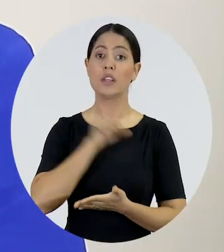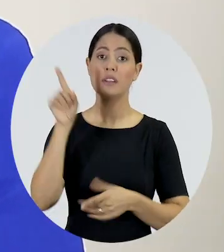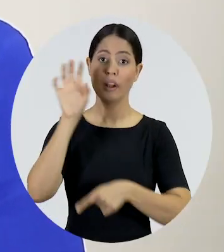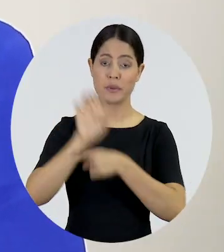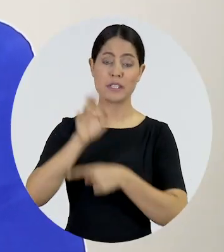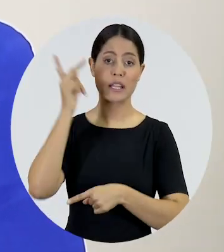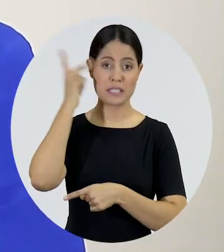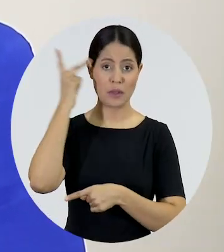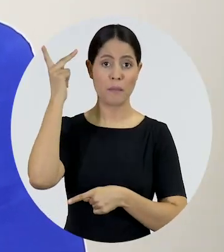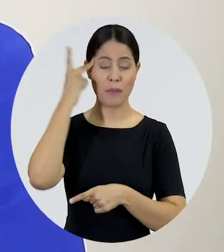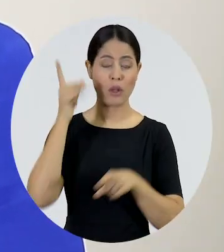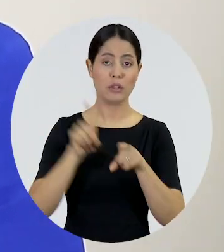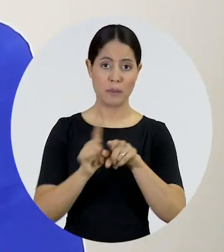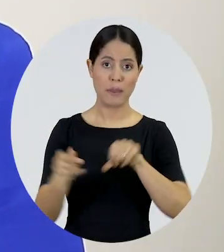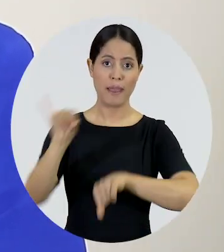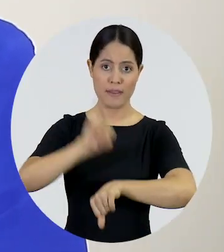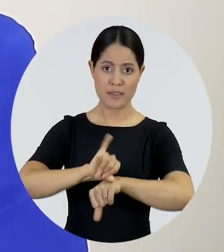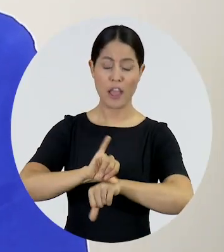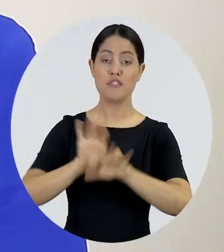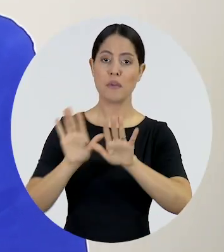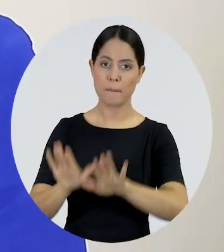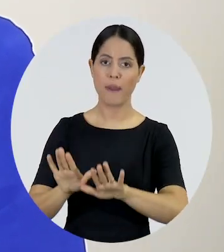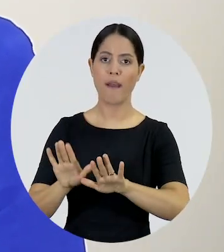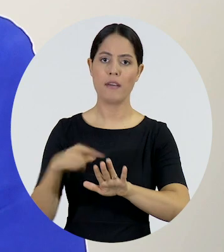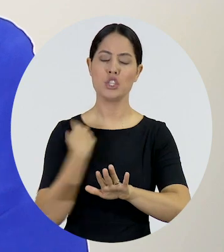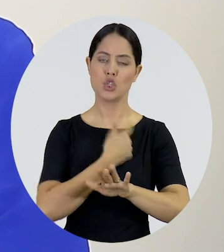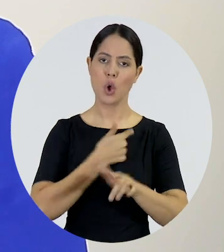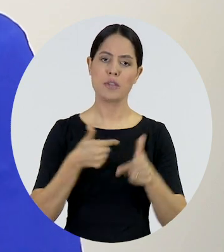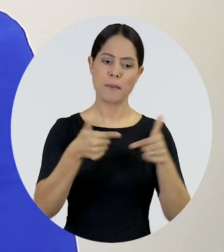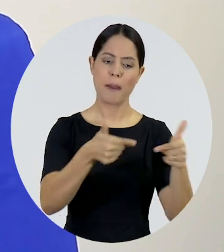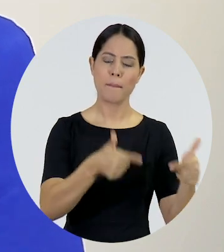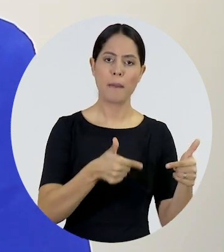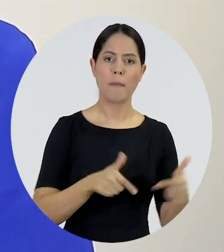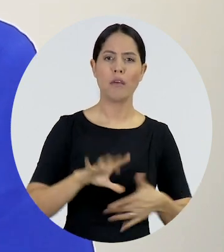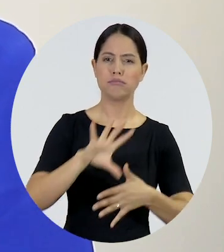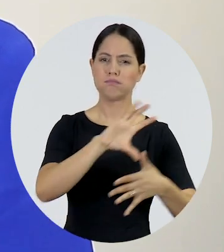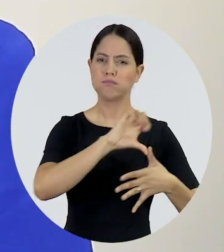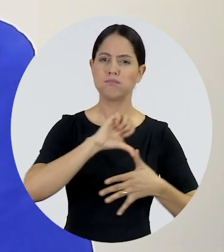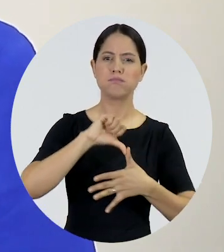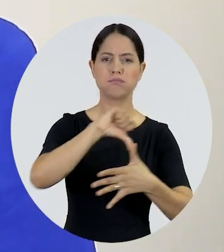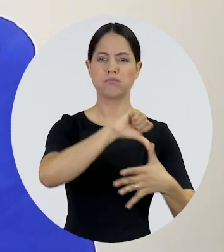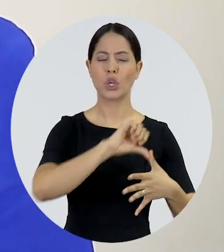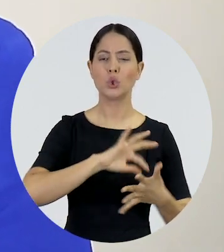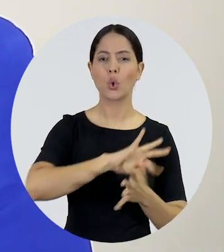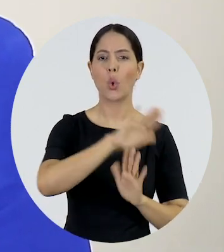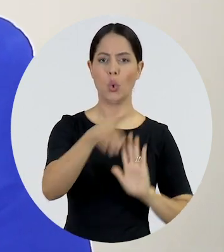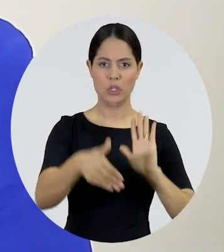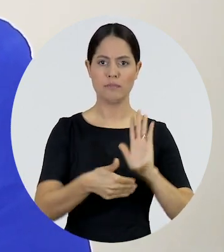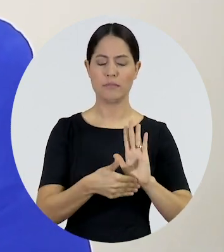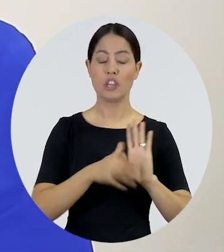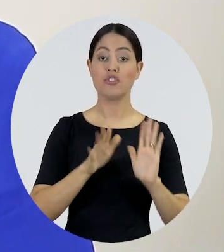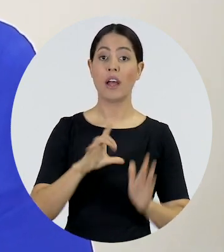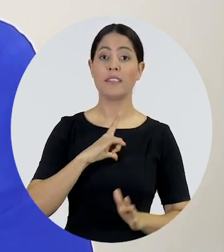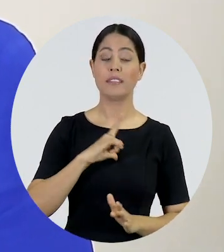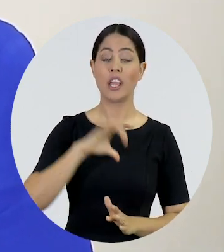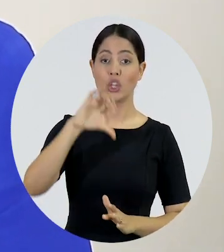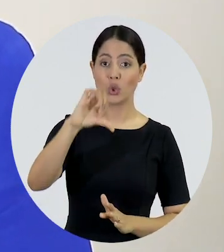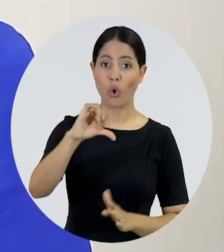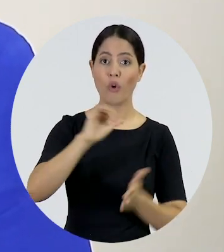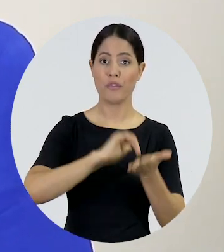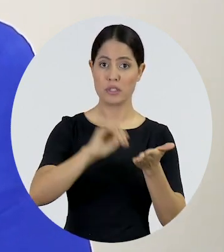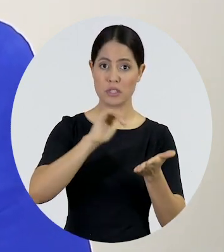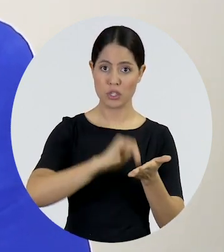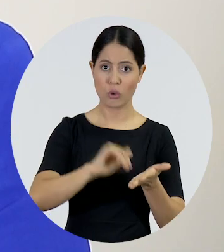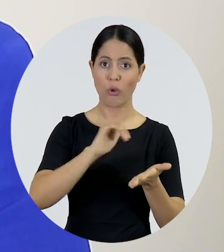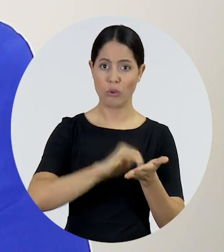São Paulo, a sede fica em São Paulo, mas a gente tem o escopo e missão de atuar em toda a América do Sul. Atualmente, são nove escritórios